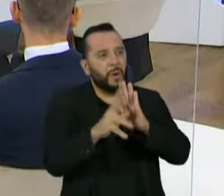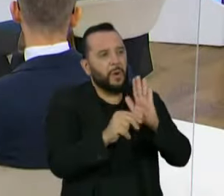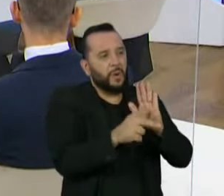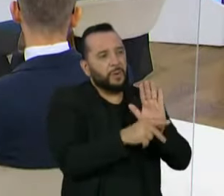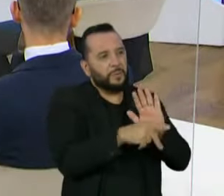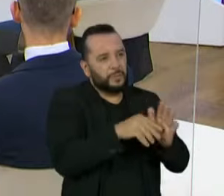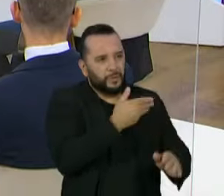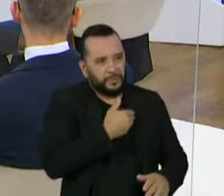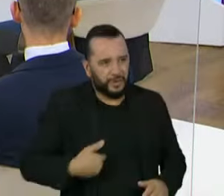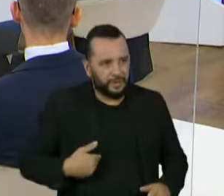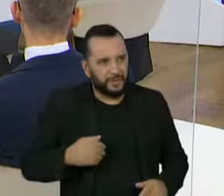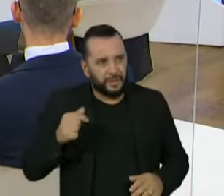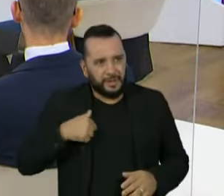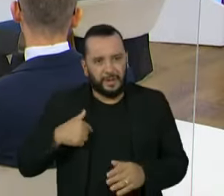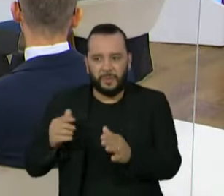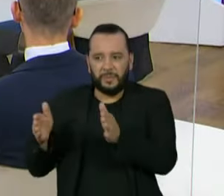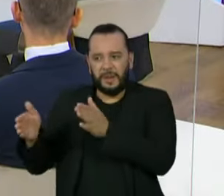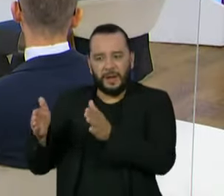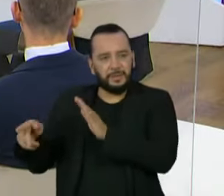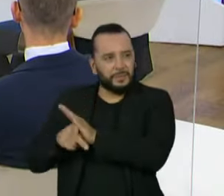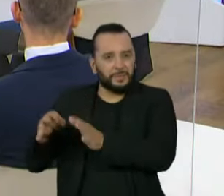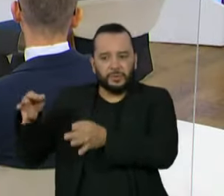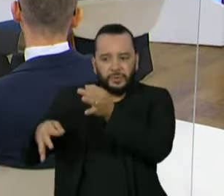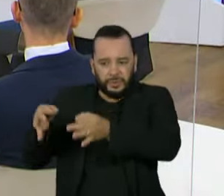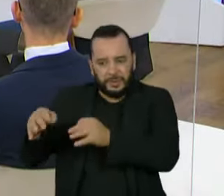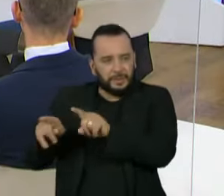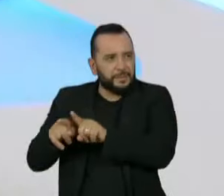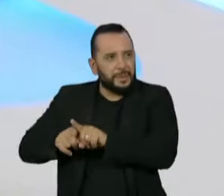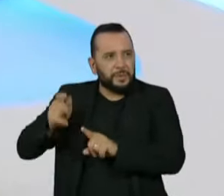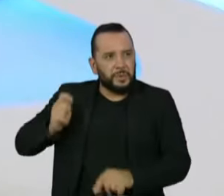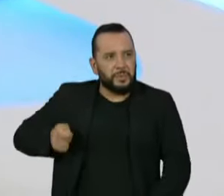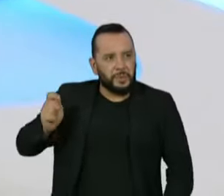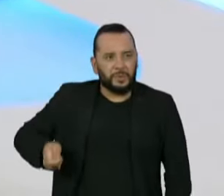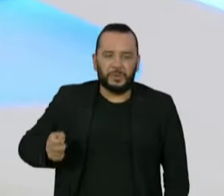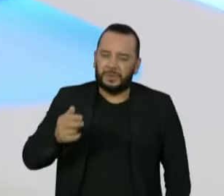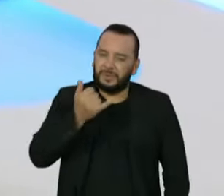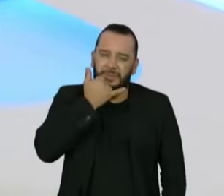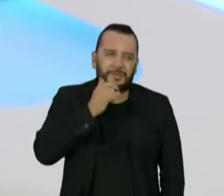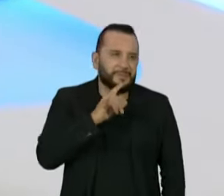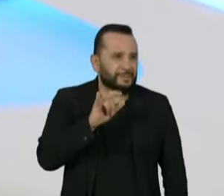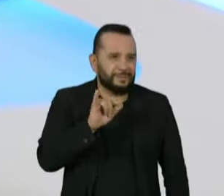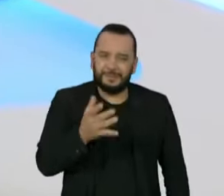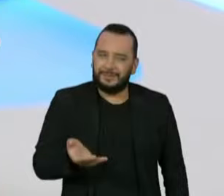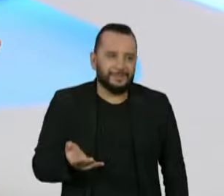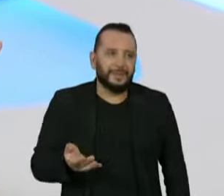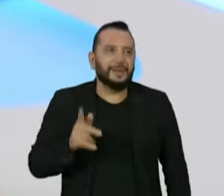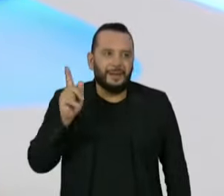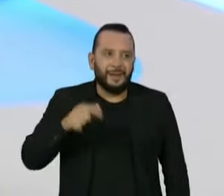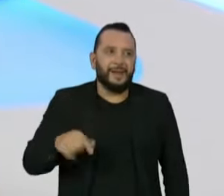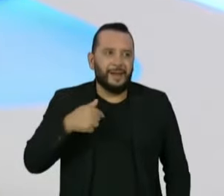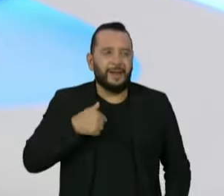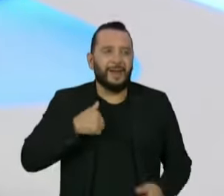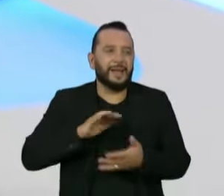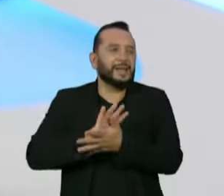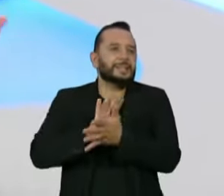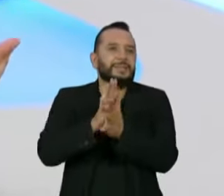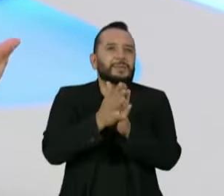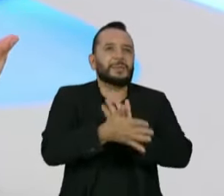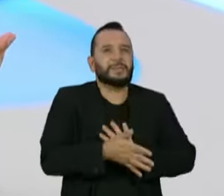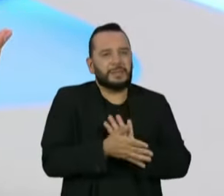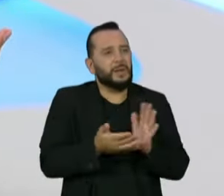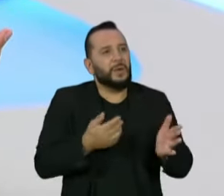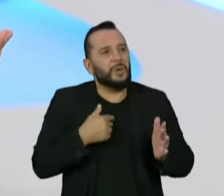colocar prazo para juiz e promotor? Isso é só mais um dos vários atos que a gente está vivenciando ali que são de destruição de qualquer